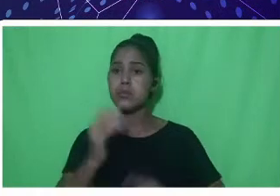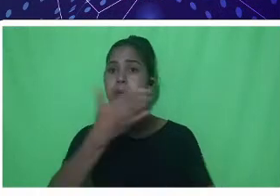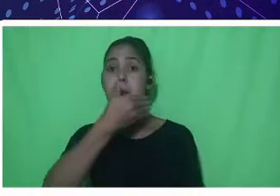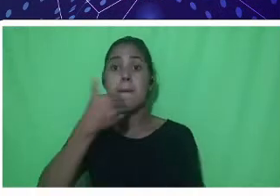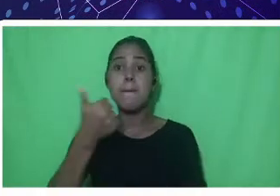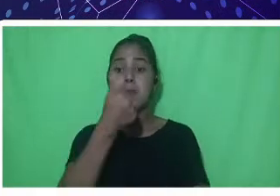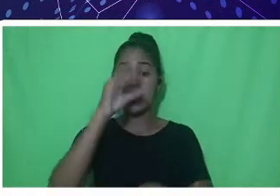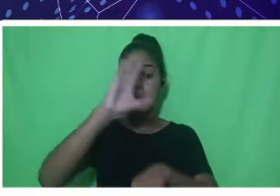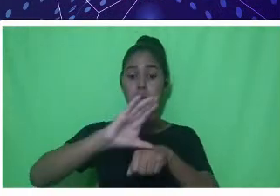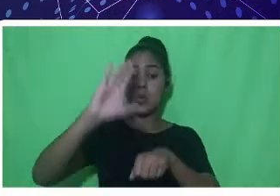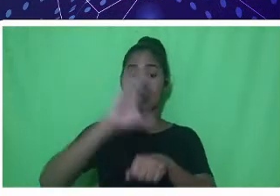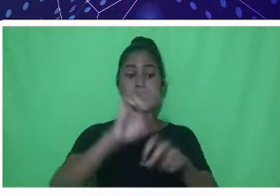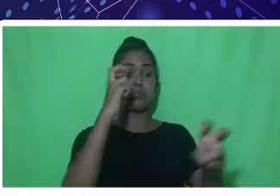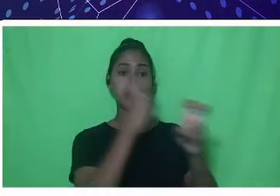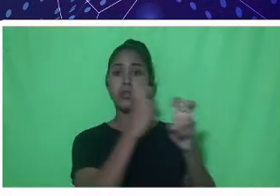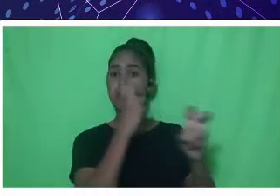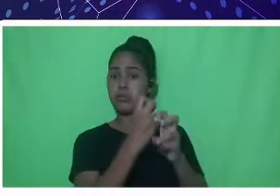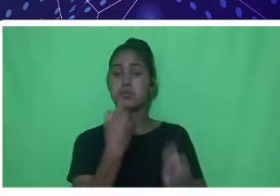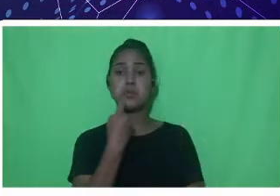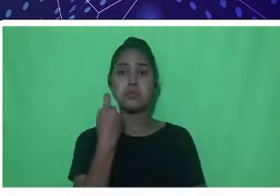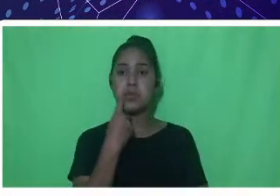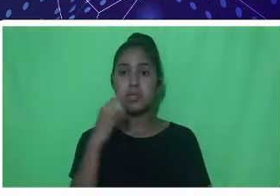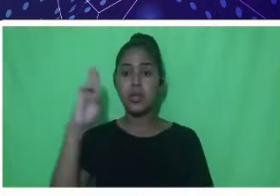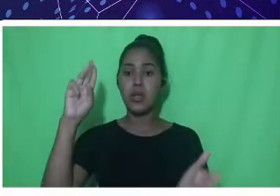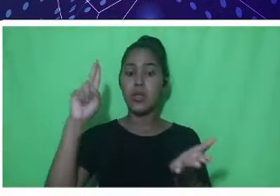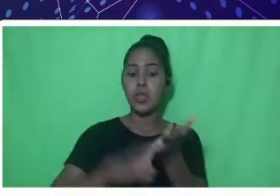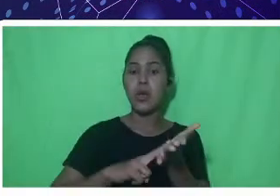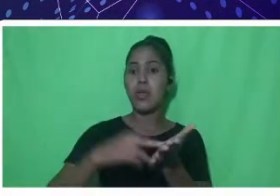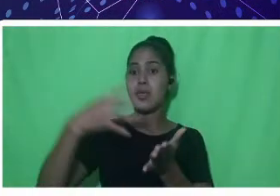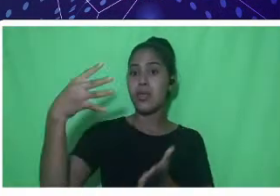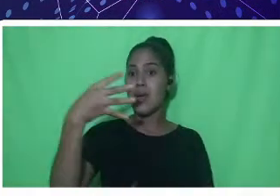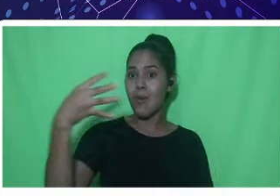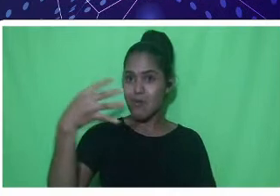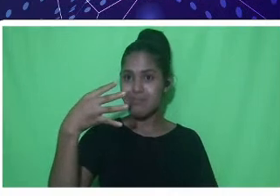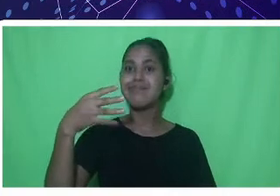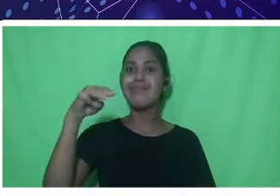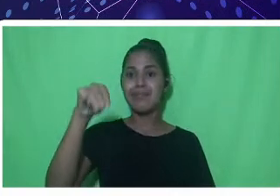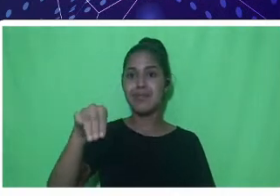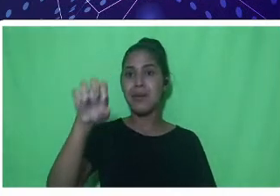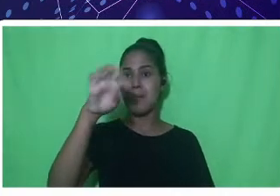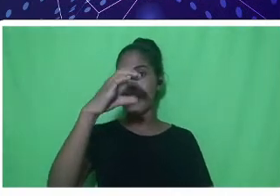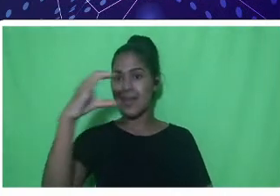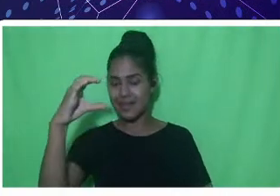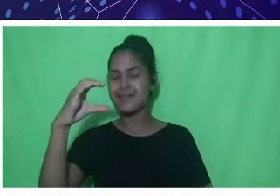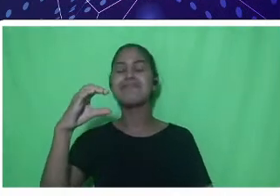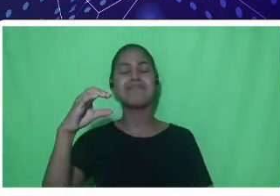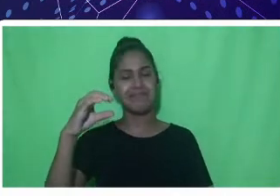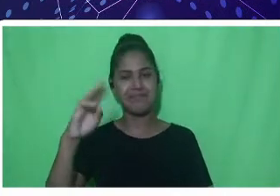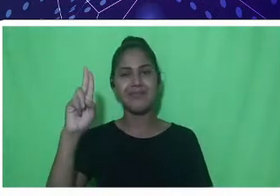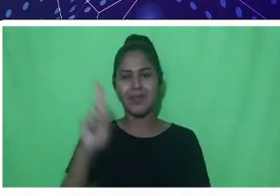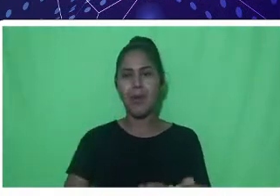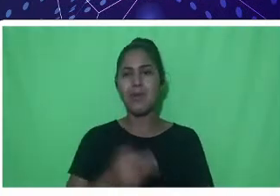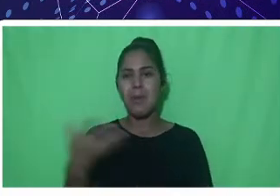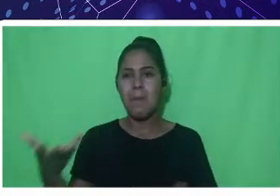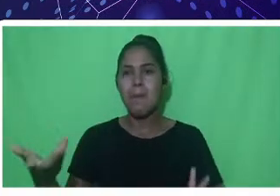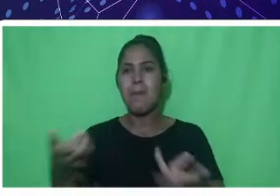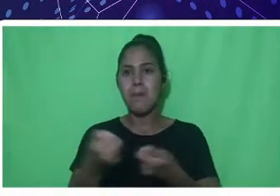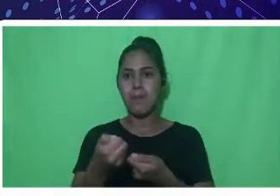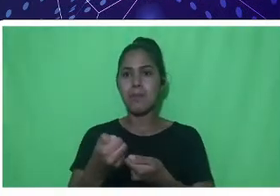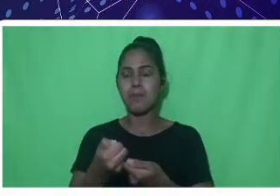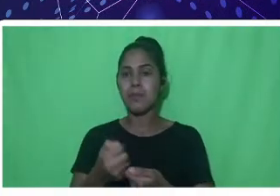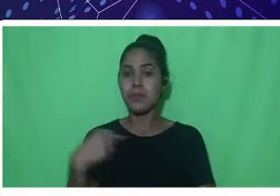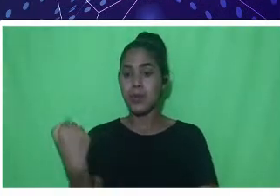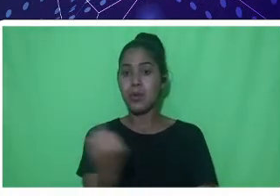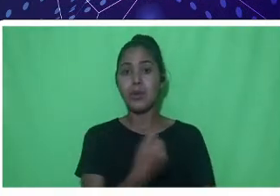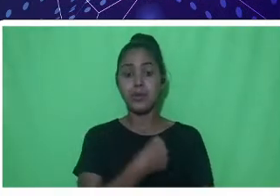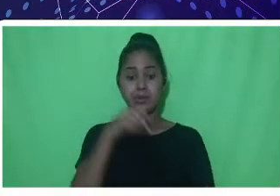Engenharia de Pesca, com uma nota 4, com um corpo docente, como o professor Clodoaldo colocou, somos em 12 doutores na